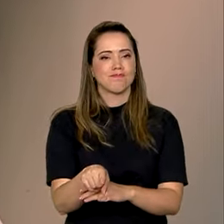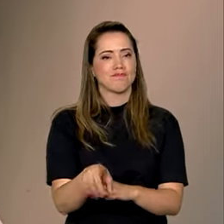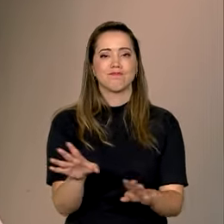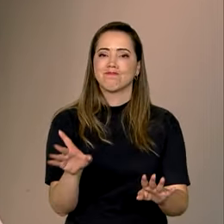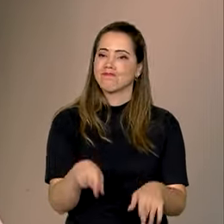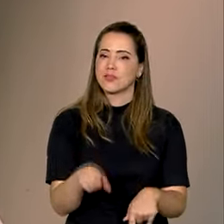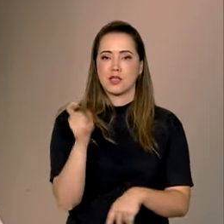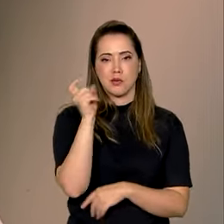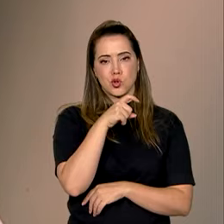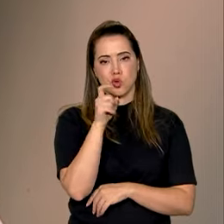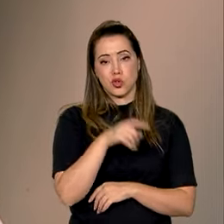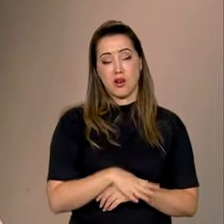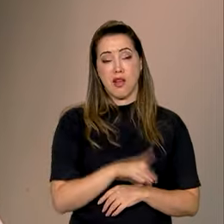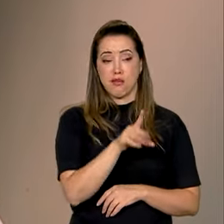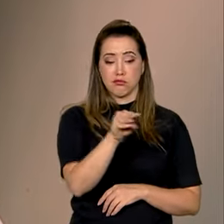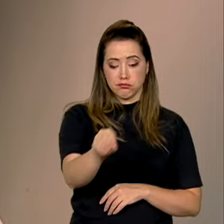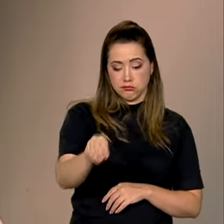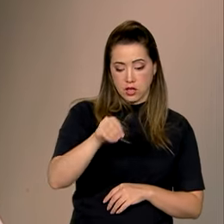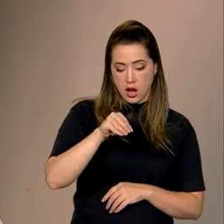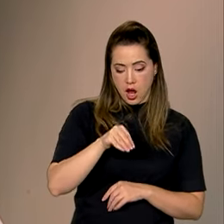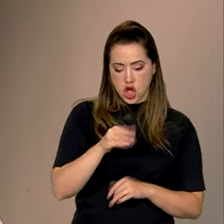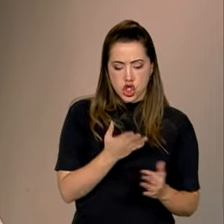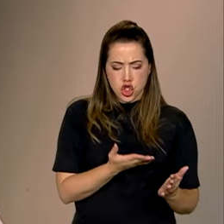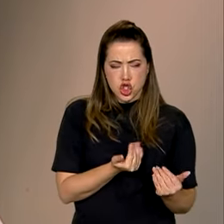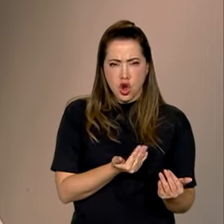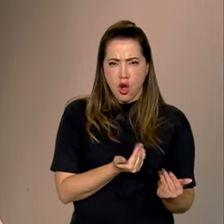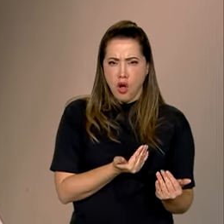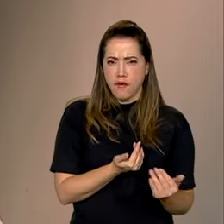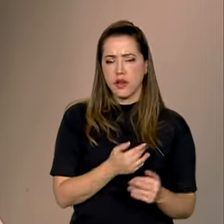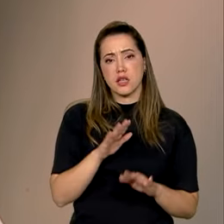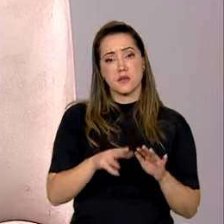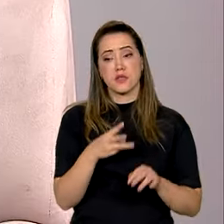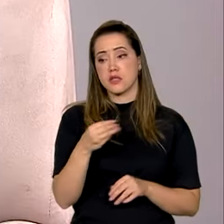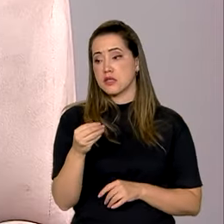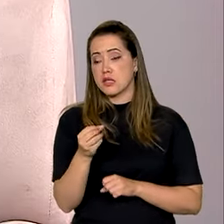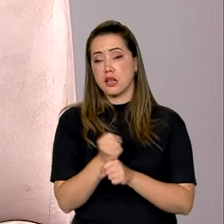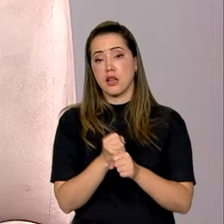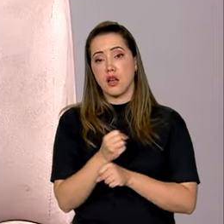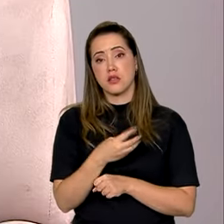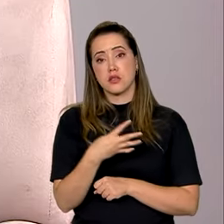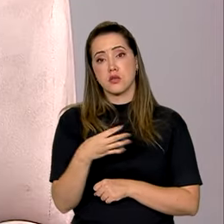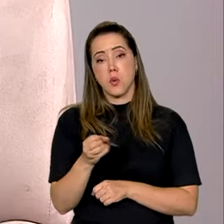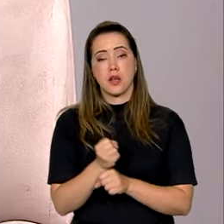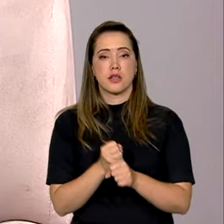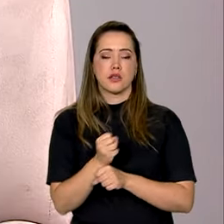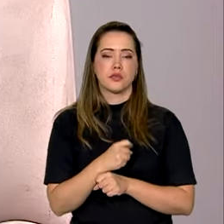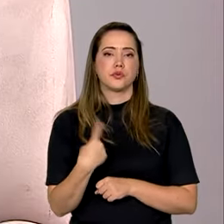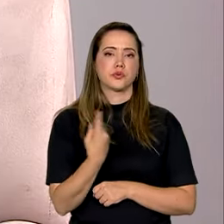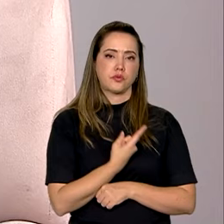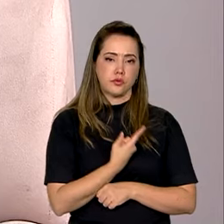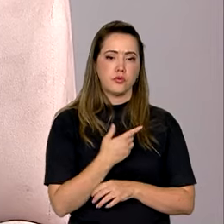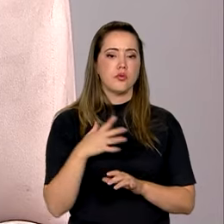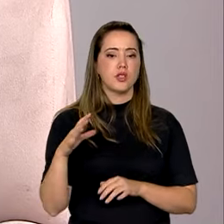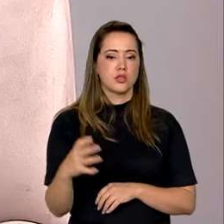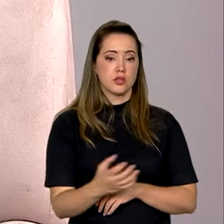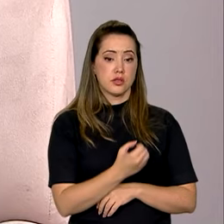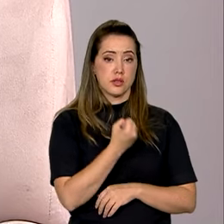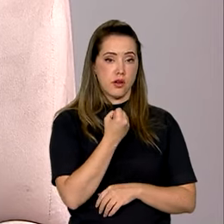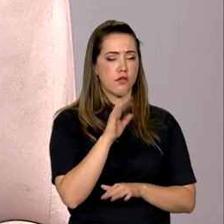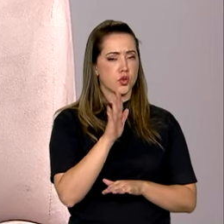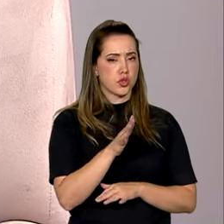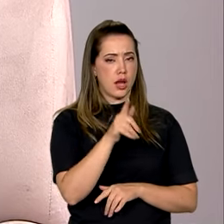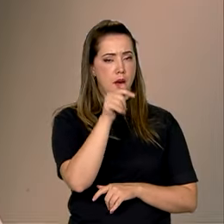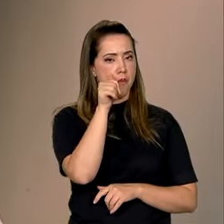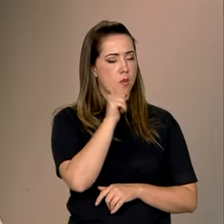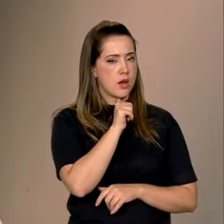situação, ela às vezes vai muito jovem para a casa de alguém e fica por 30, 40 anos. A gente tem casos de resgate de trabalhadores que estavam há 40 anos, sem